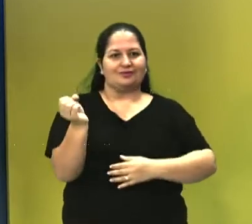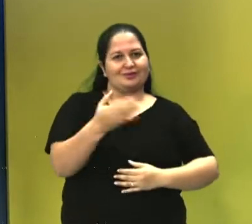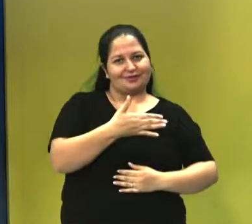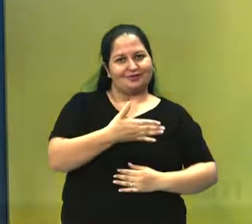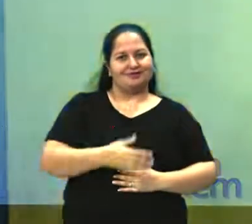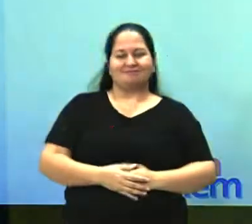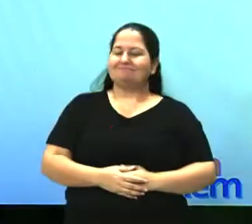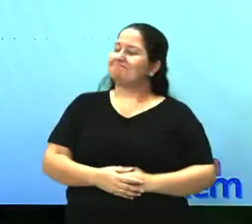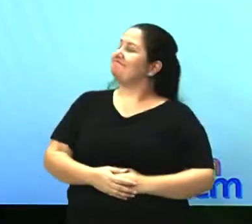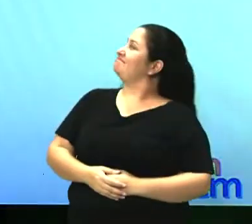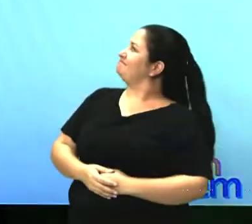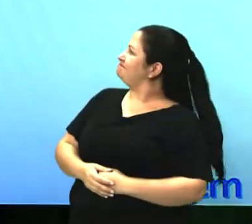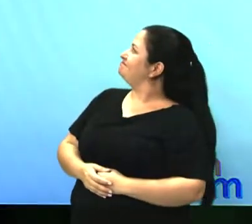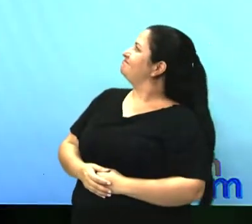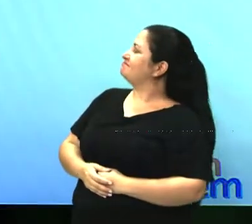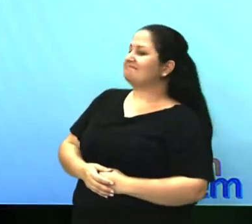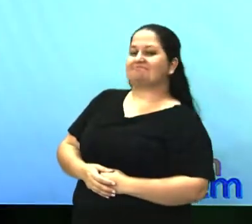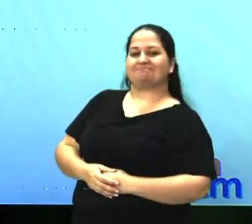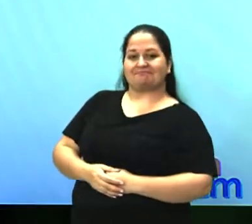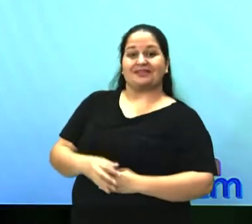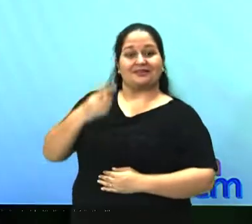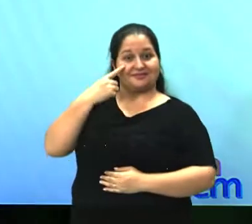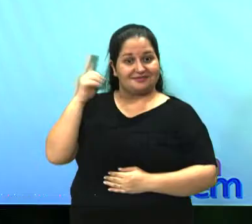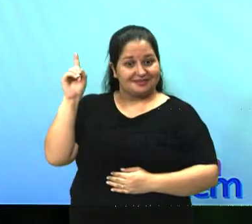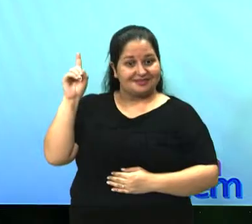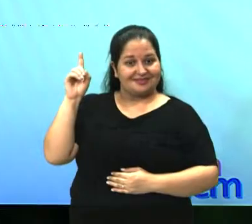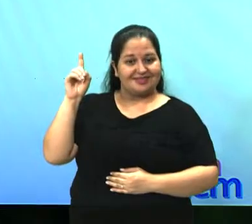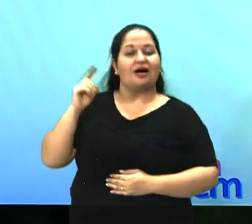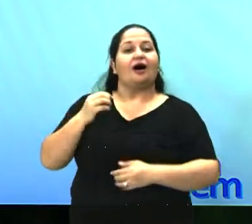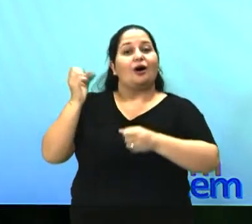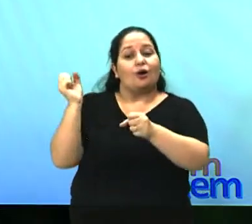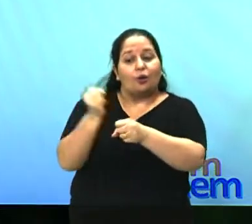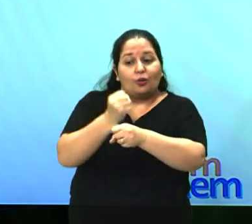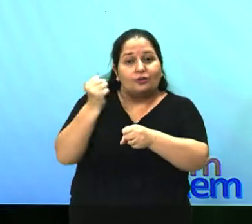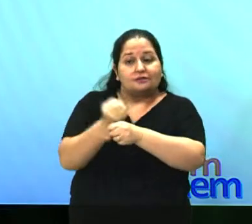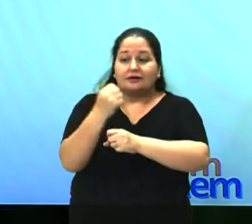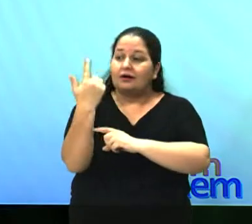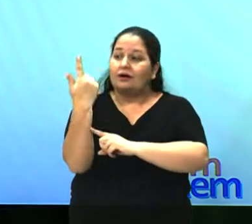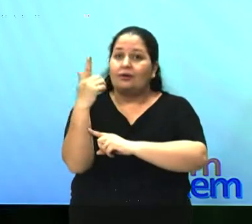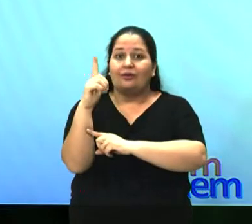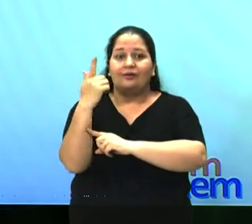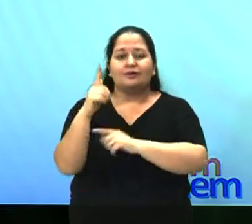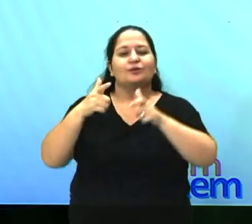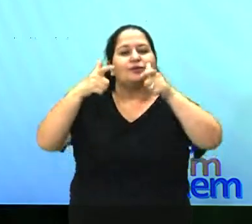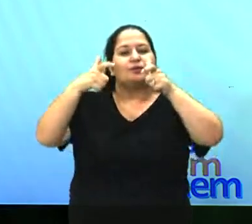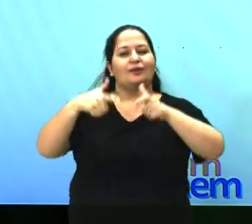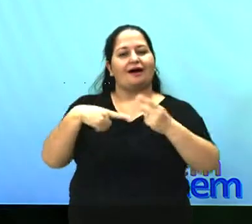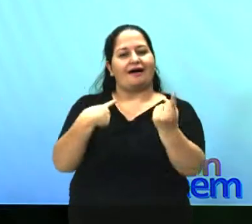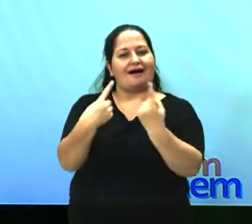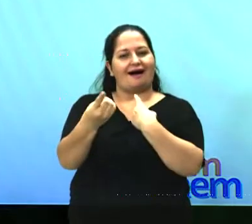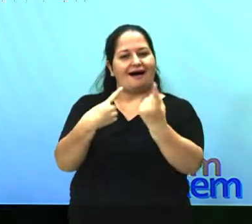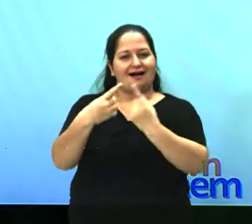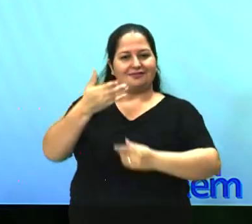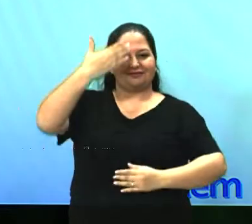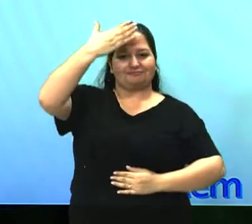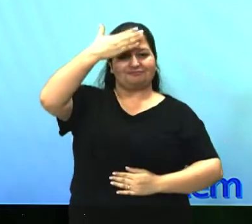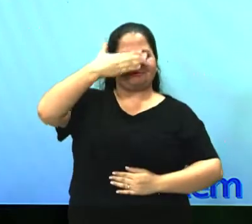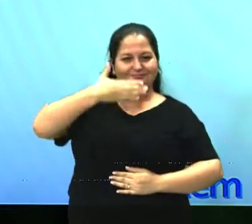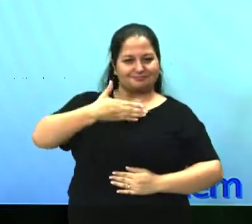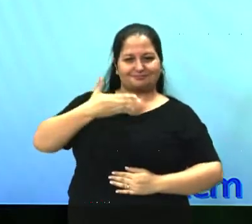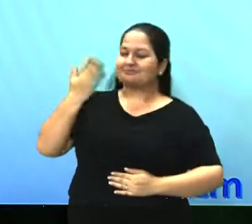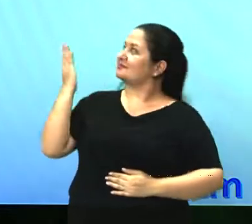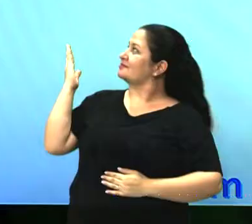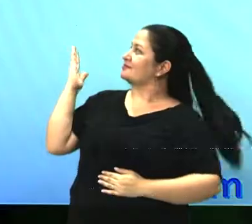eu vejo o início da construção de Goiânia, com ênfase na Avenida Anhanguera. A Avenida Anhanguera aqui hoje,